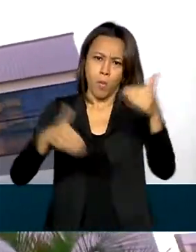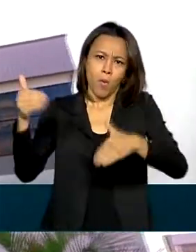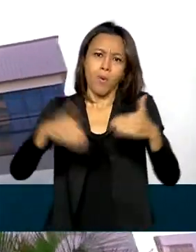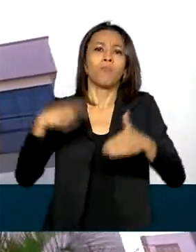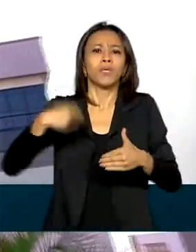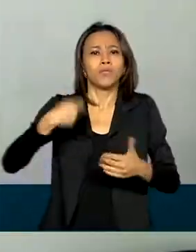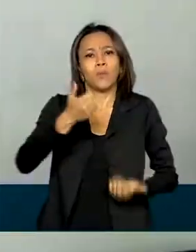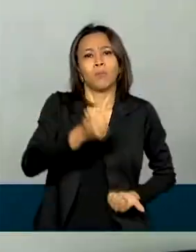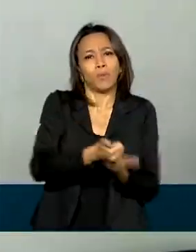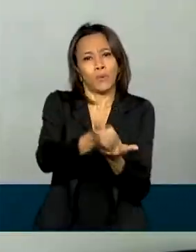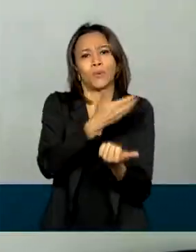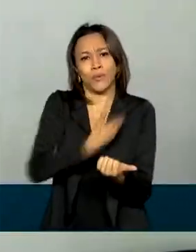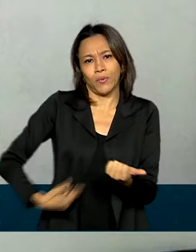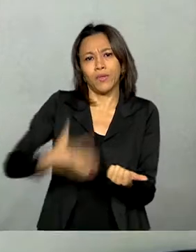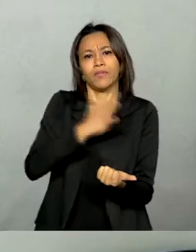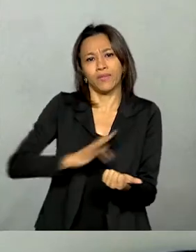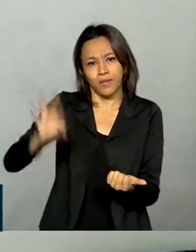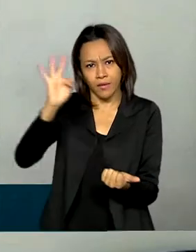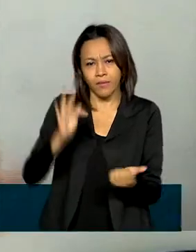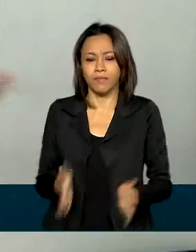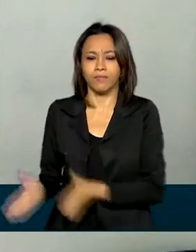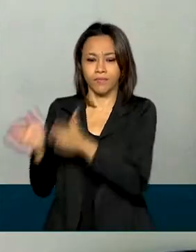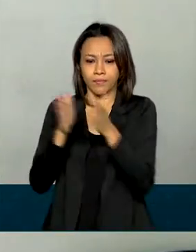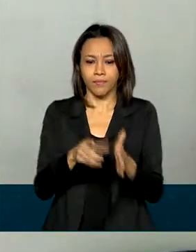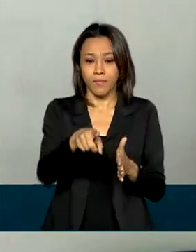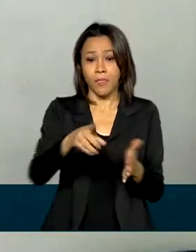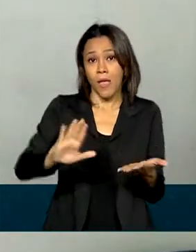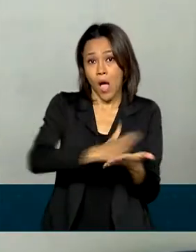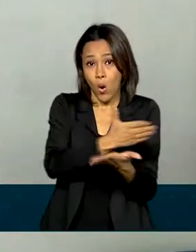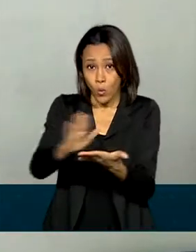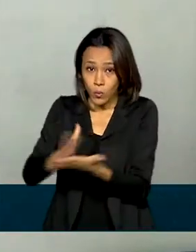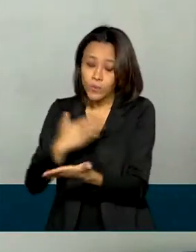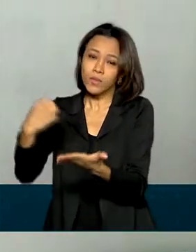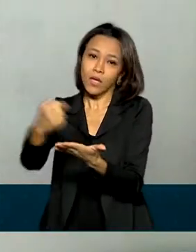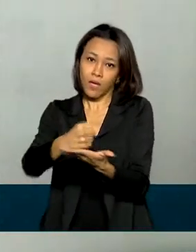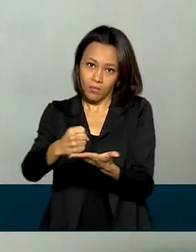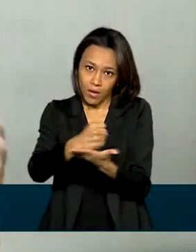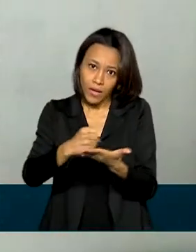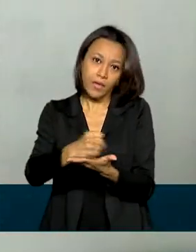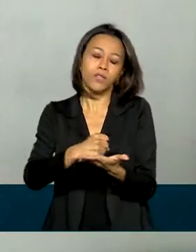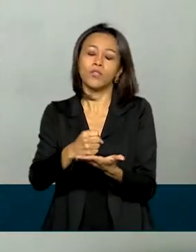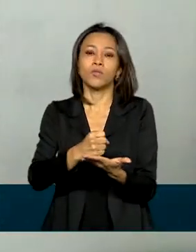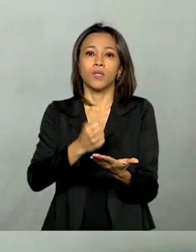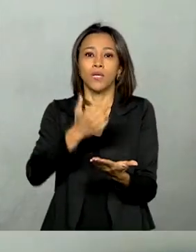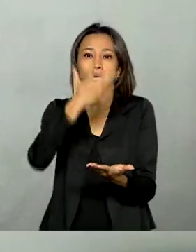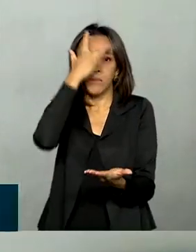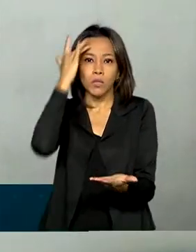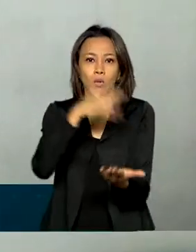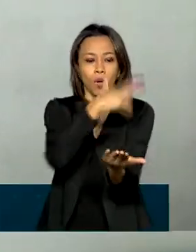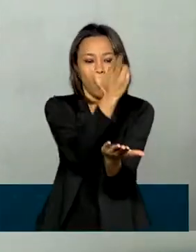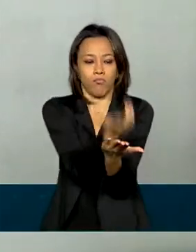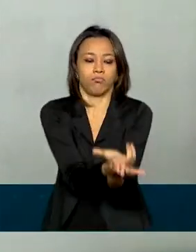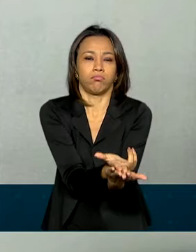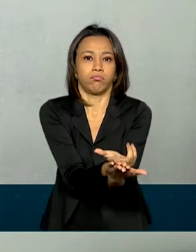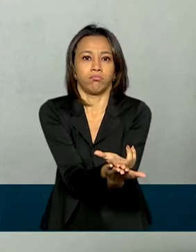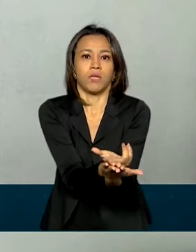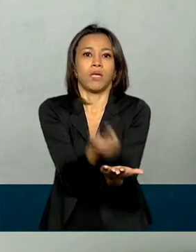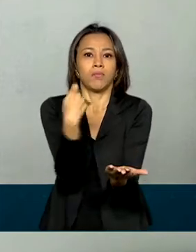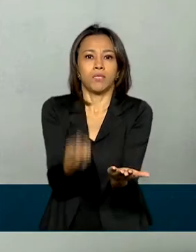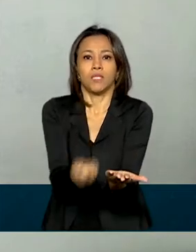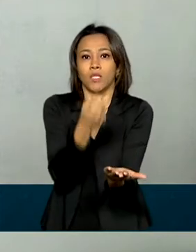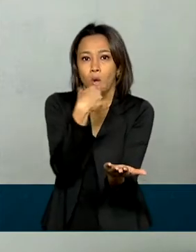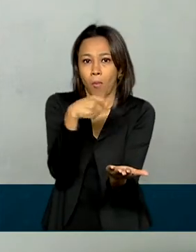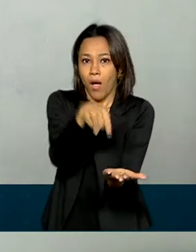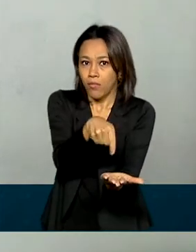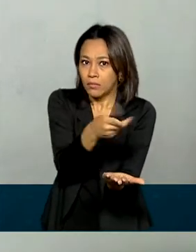do governo federal. Alguns medicamentos que promovem um processo de sedação e de relaxamento muscular, isso